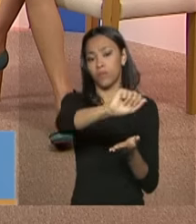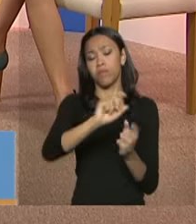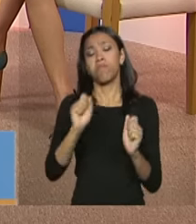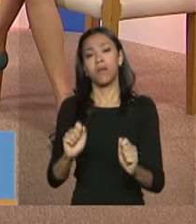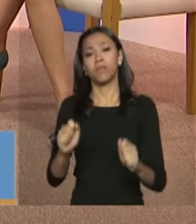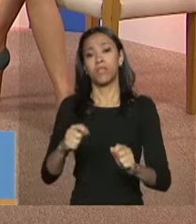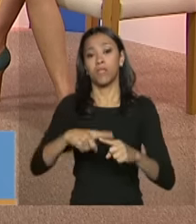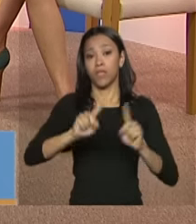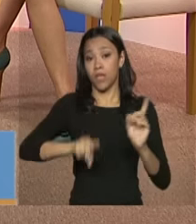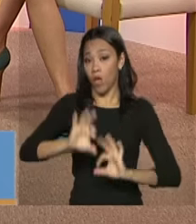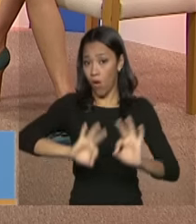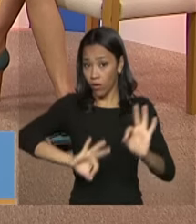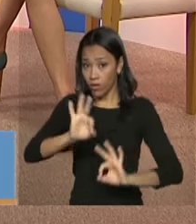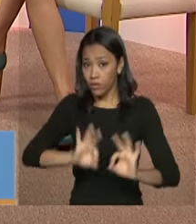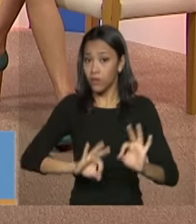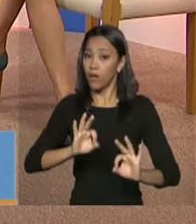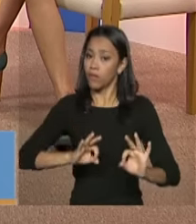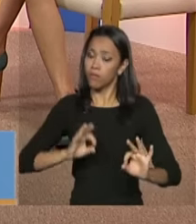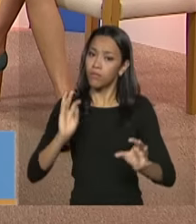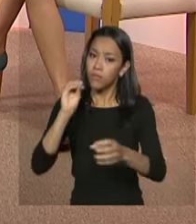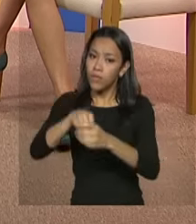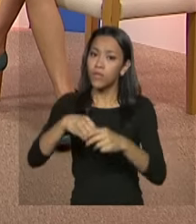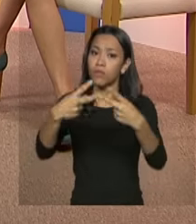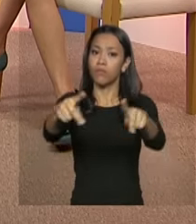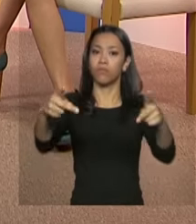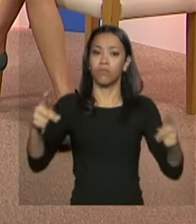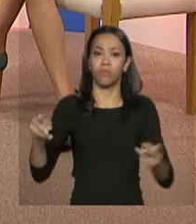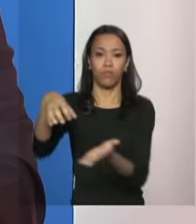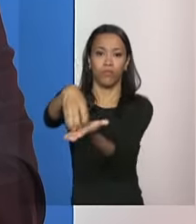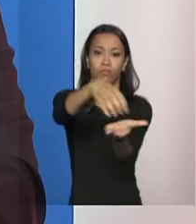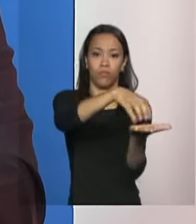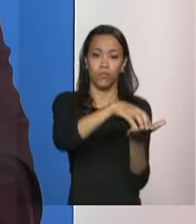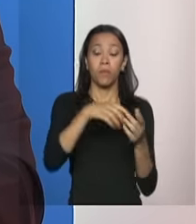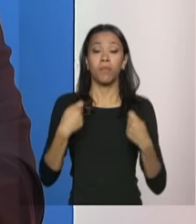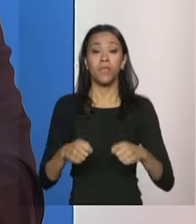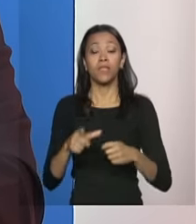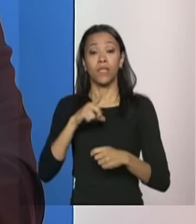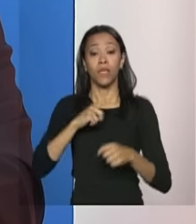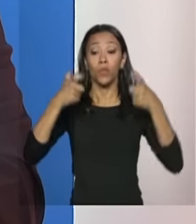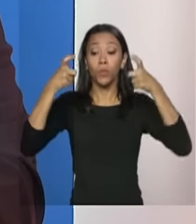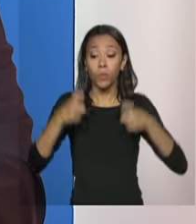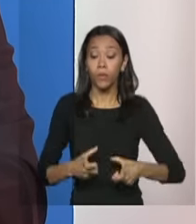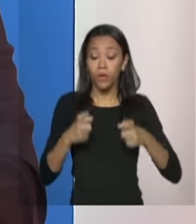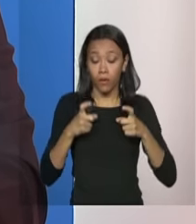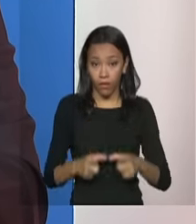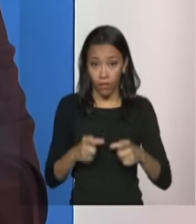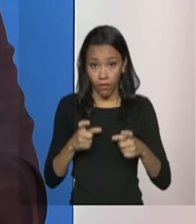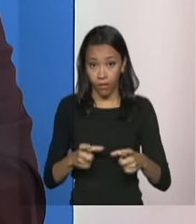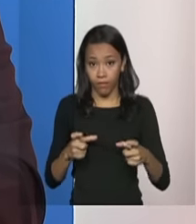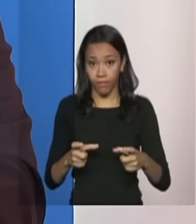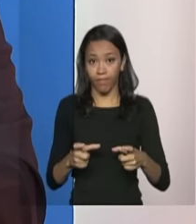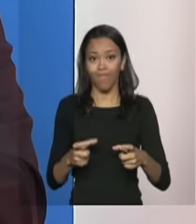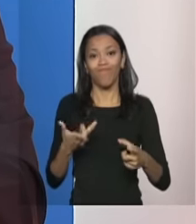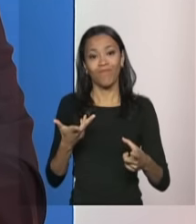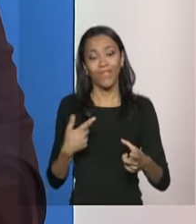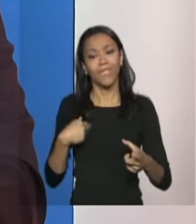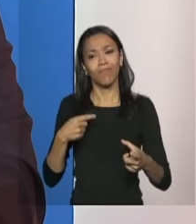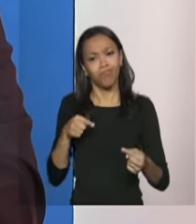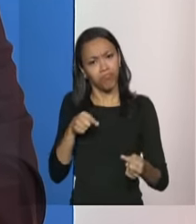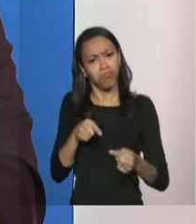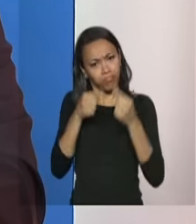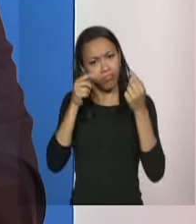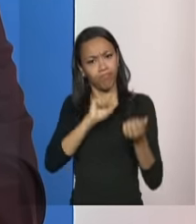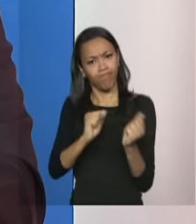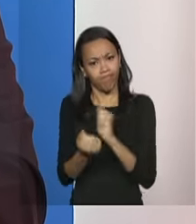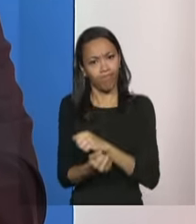planejado dentro da sua organização ele precisa contar com uma estrutura física adequada no